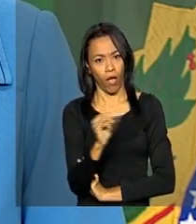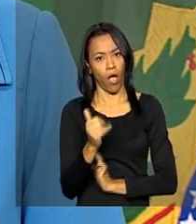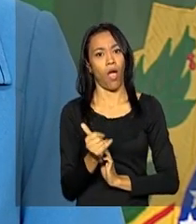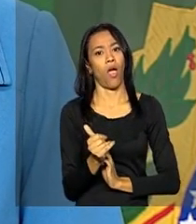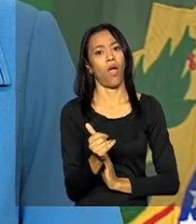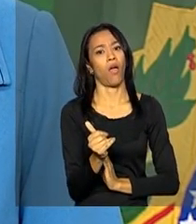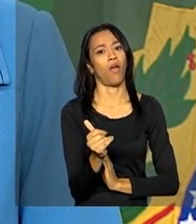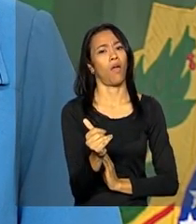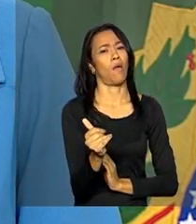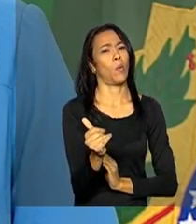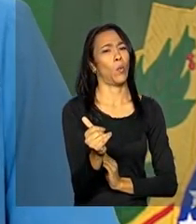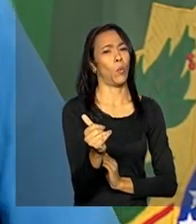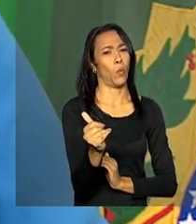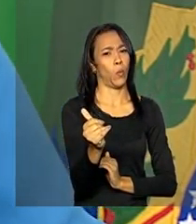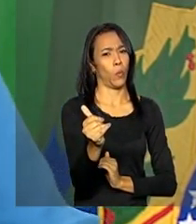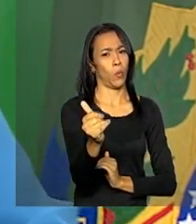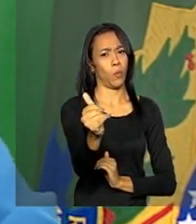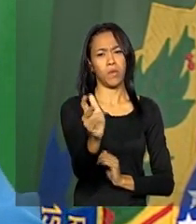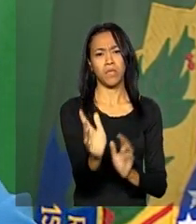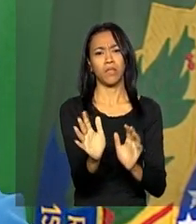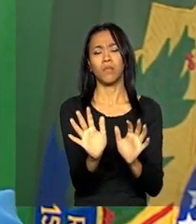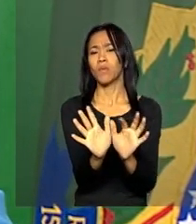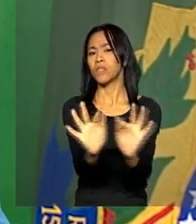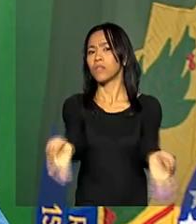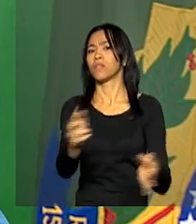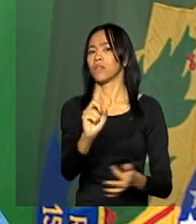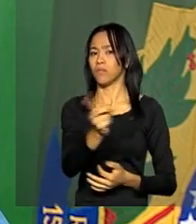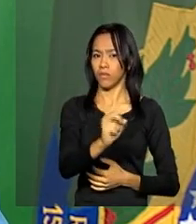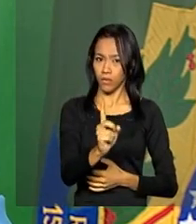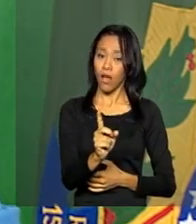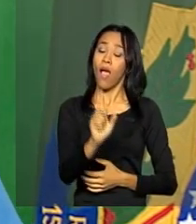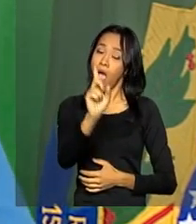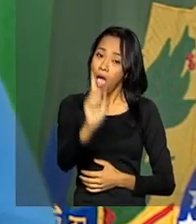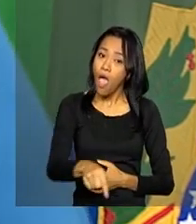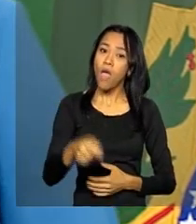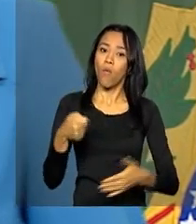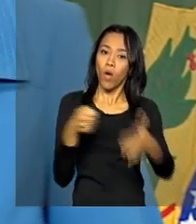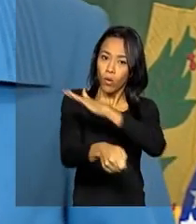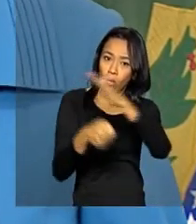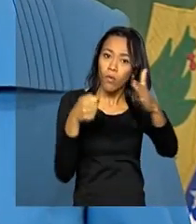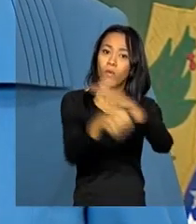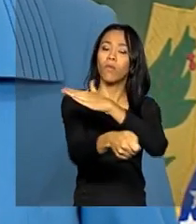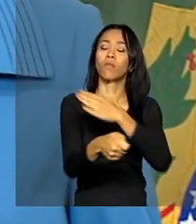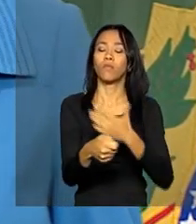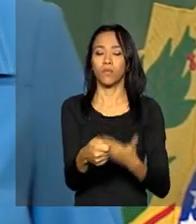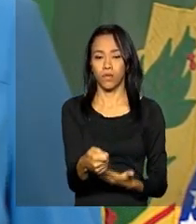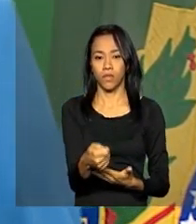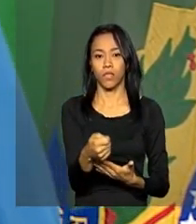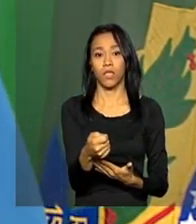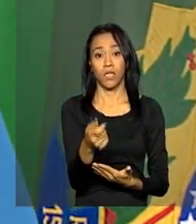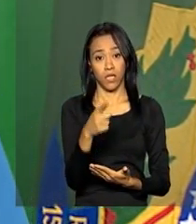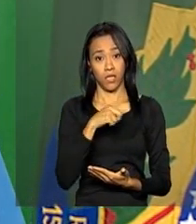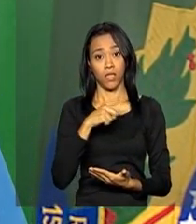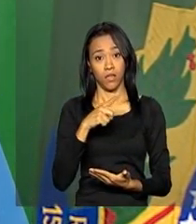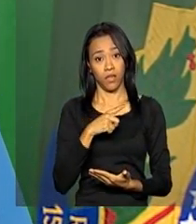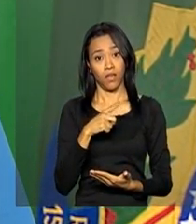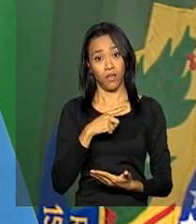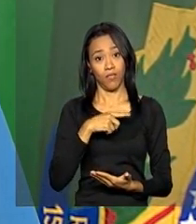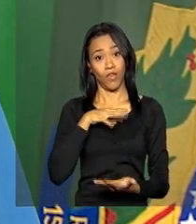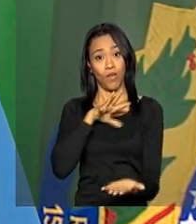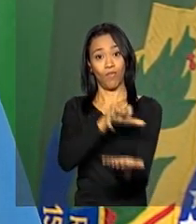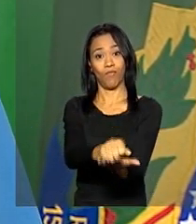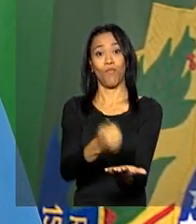não é, simples e exclusivamente, uma luta que envolve o meu mandato.